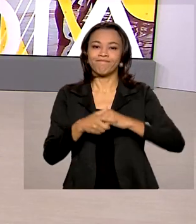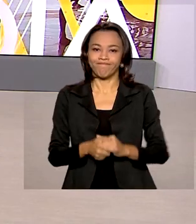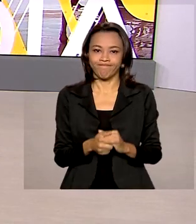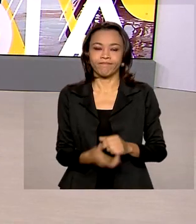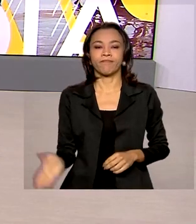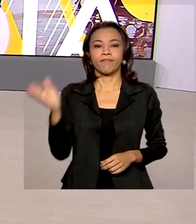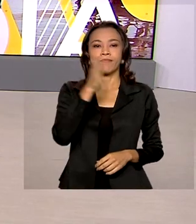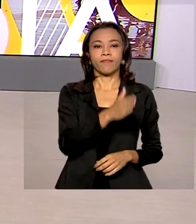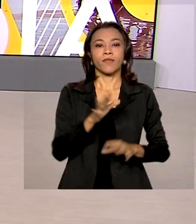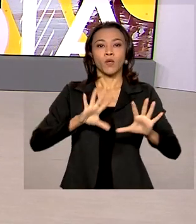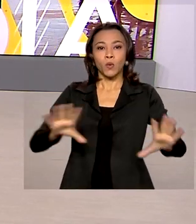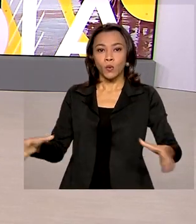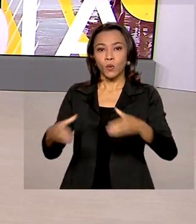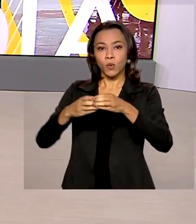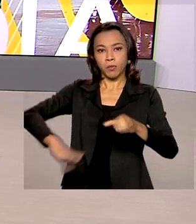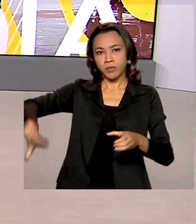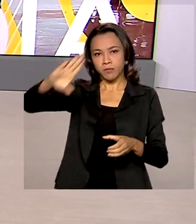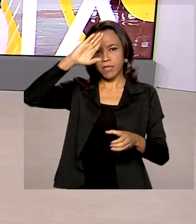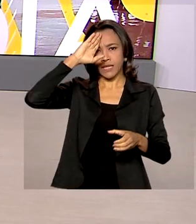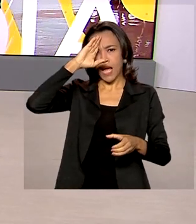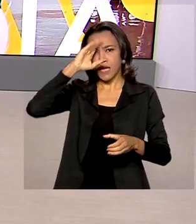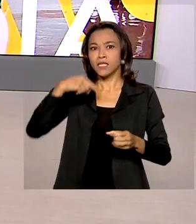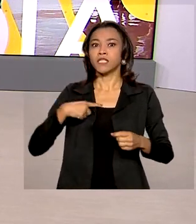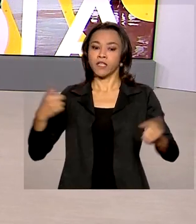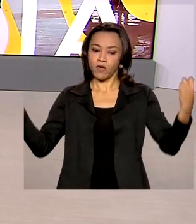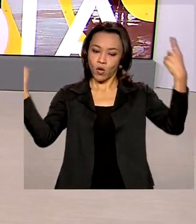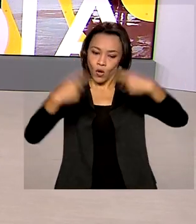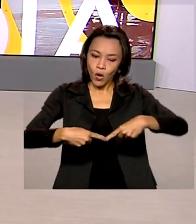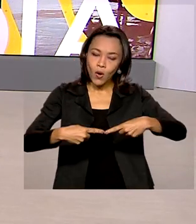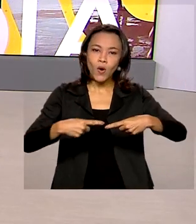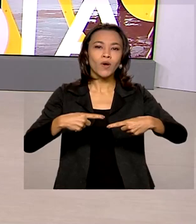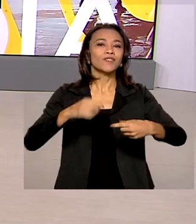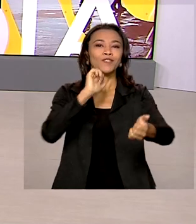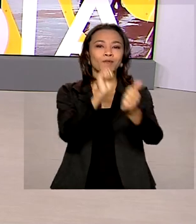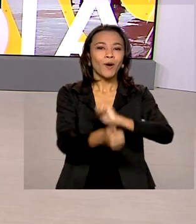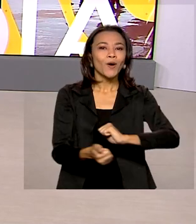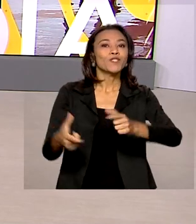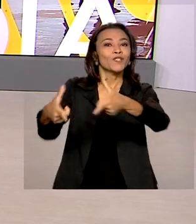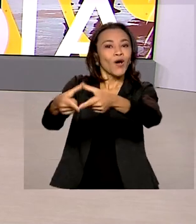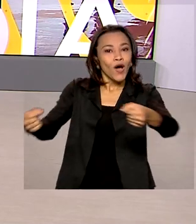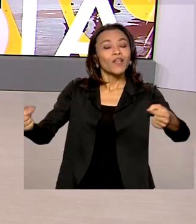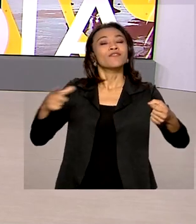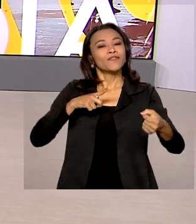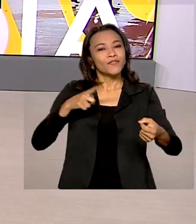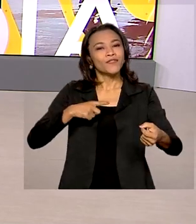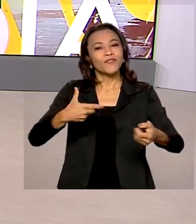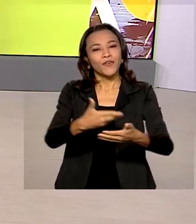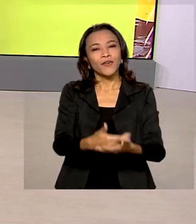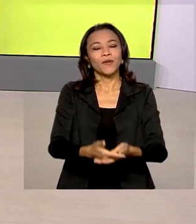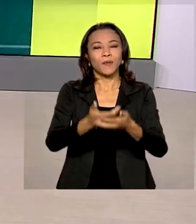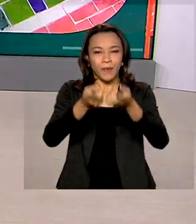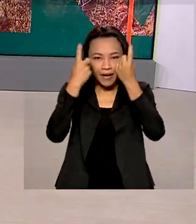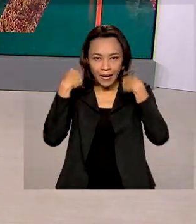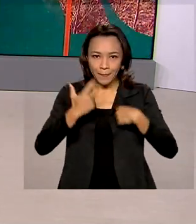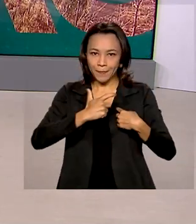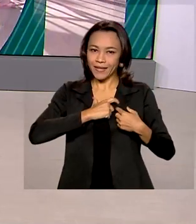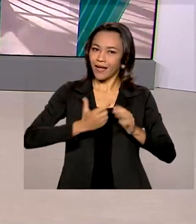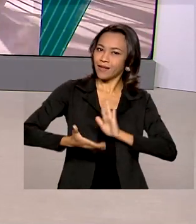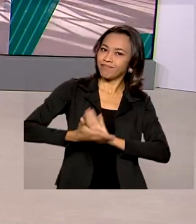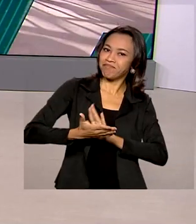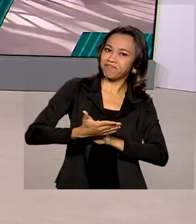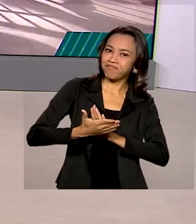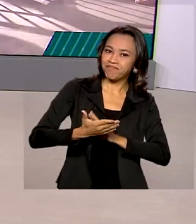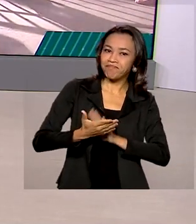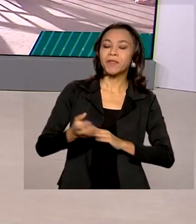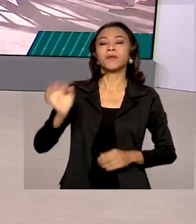Militares que competiram nas Olimpíadas de Tóquio foram homenageados com a medalha do mérito desportivo militar. O presidente Jair